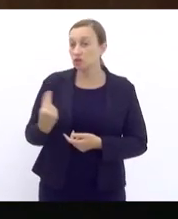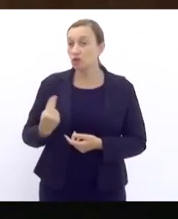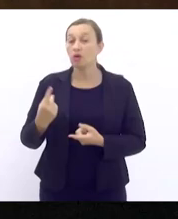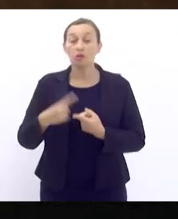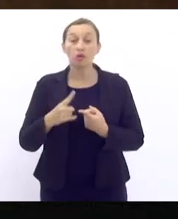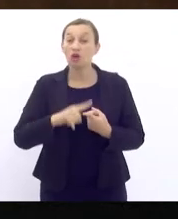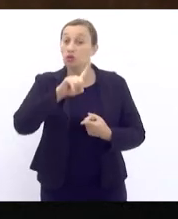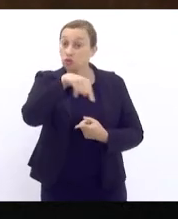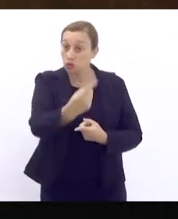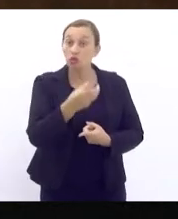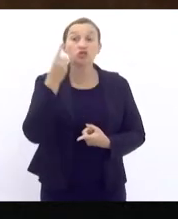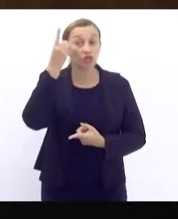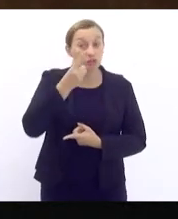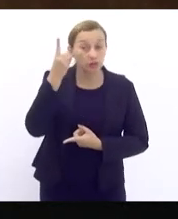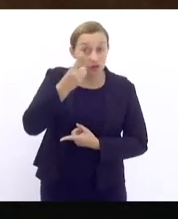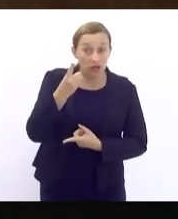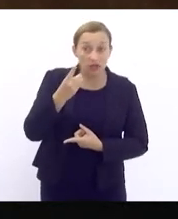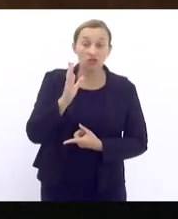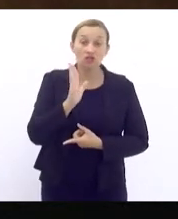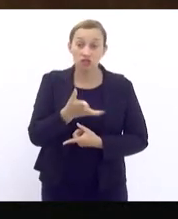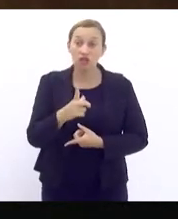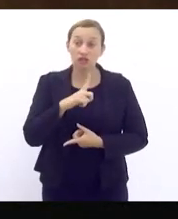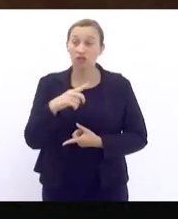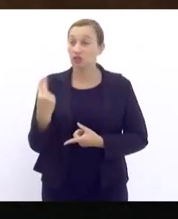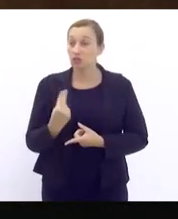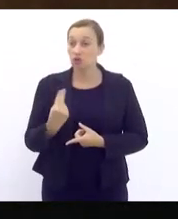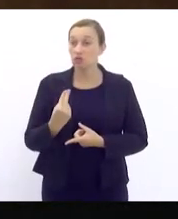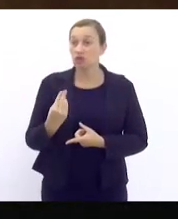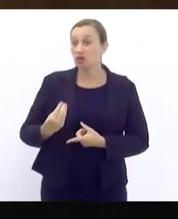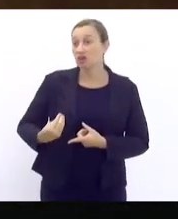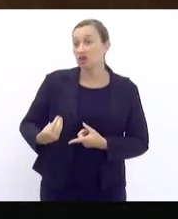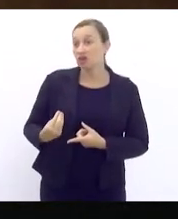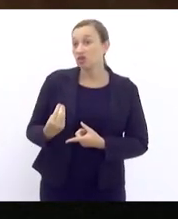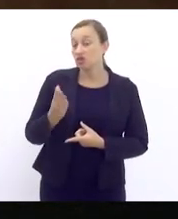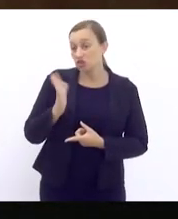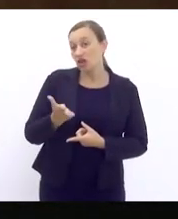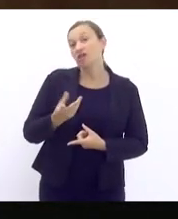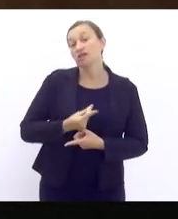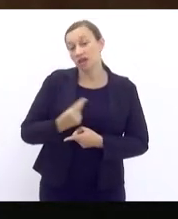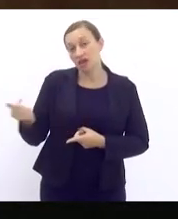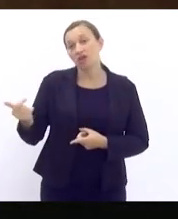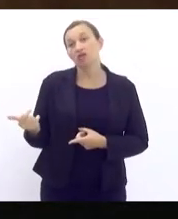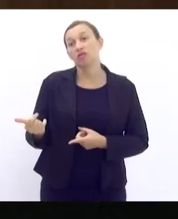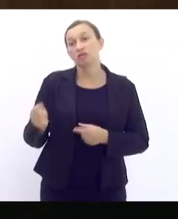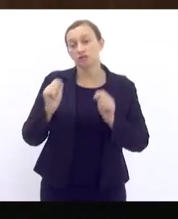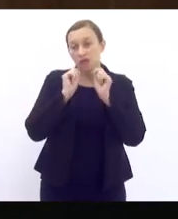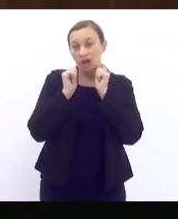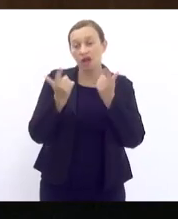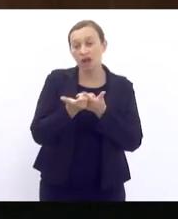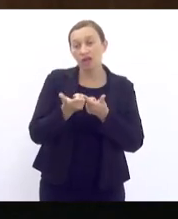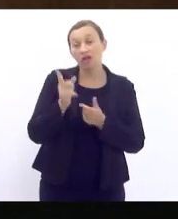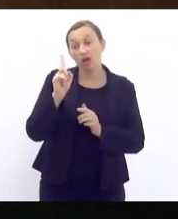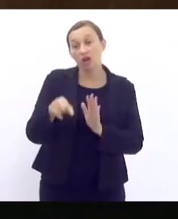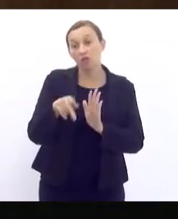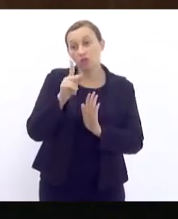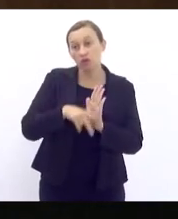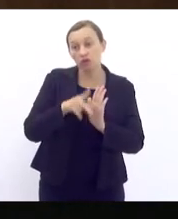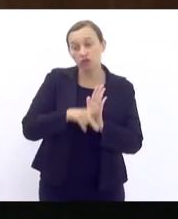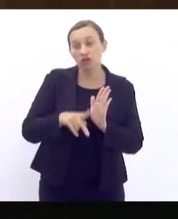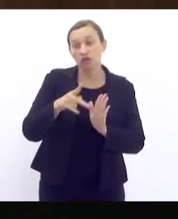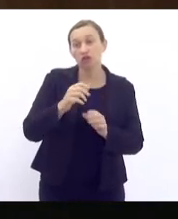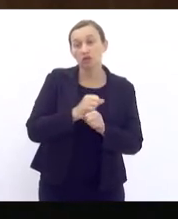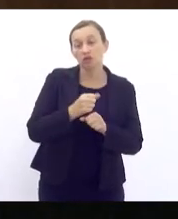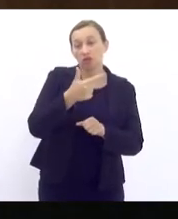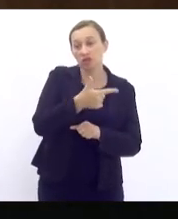porque os outros deputados que são coautores não estão mais na casa, visto ser um projeto de 17.